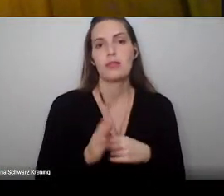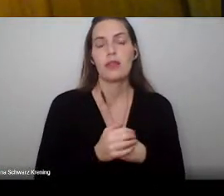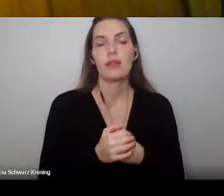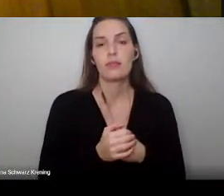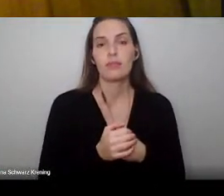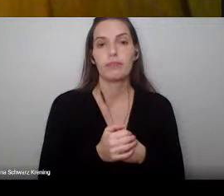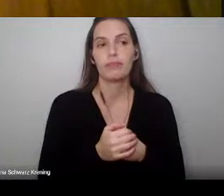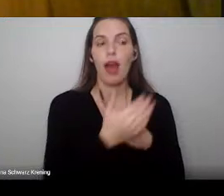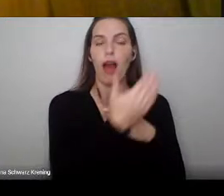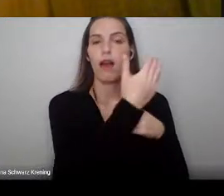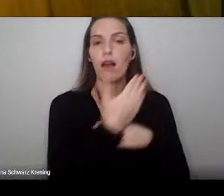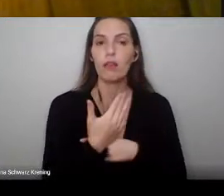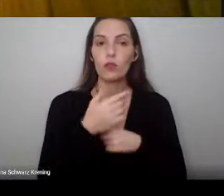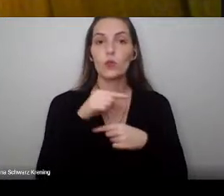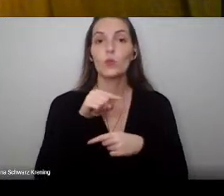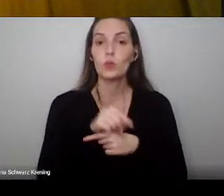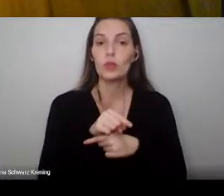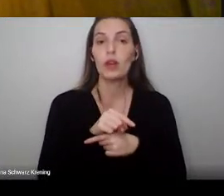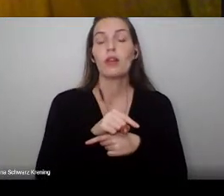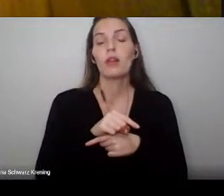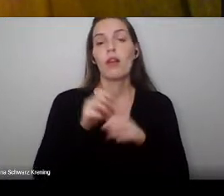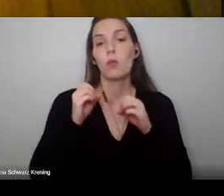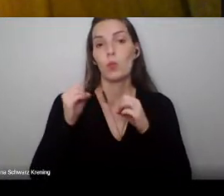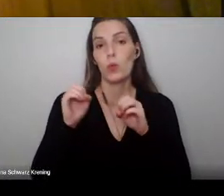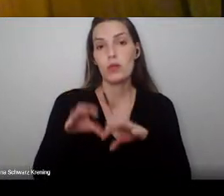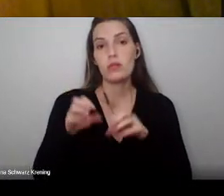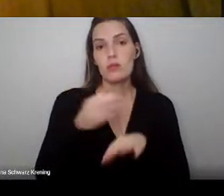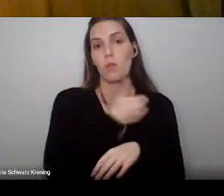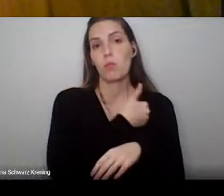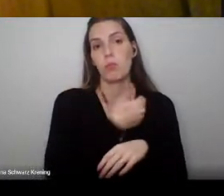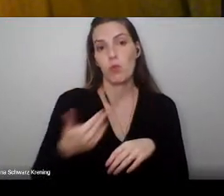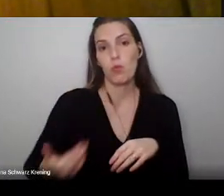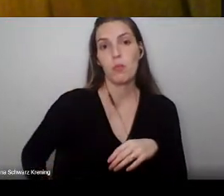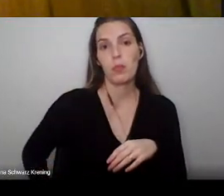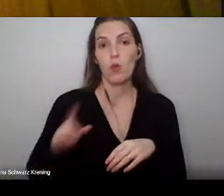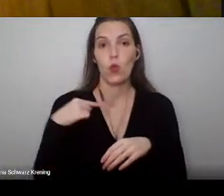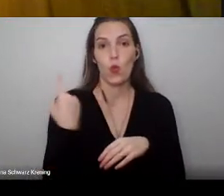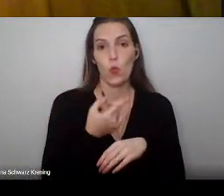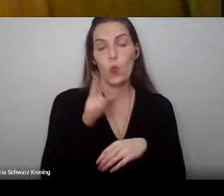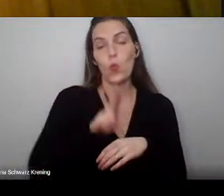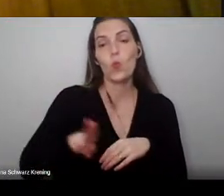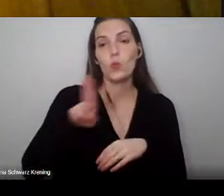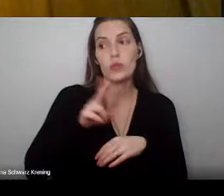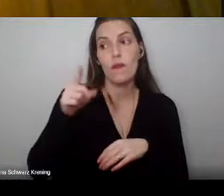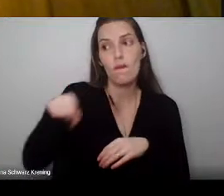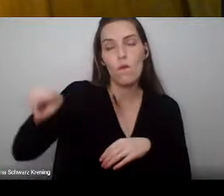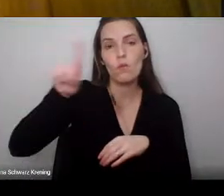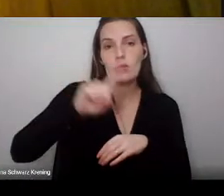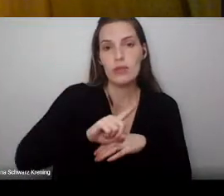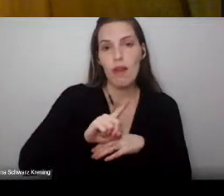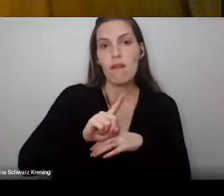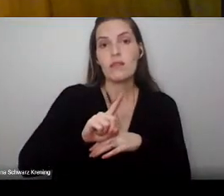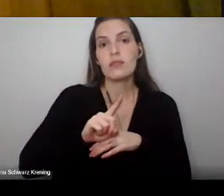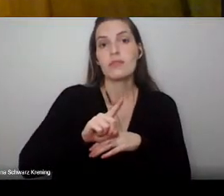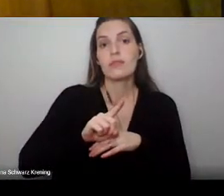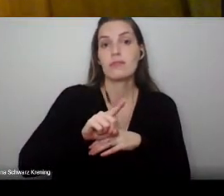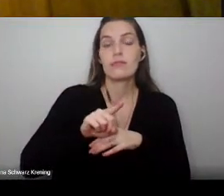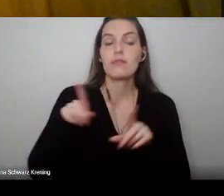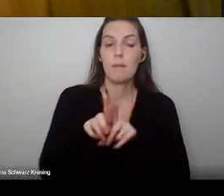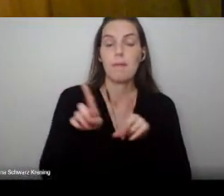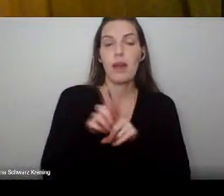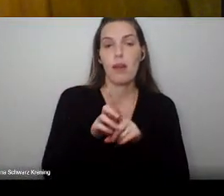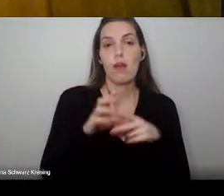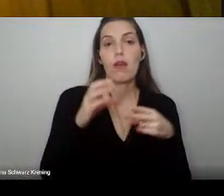pública, que desfrutamos. Vocês, assim como a nossa universidade, são um precioso patrimônio.